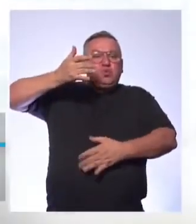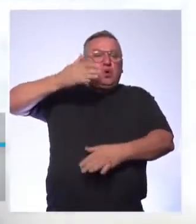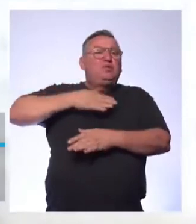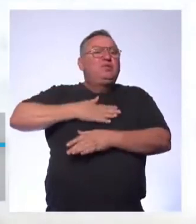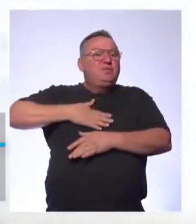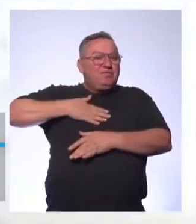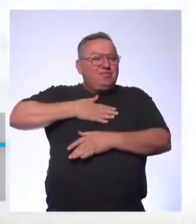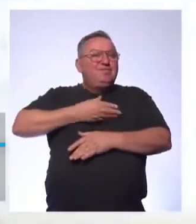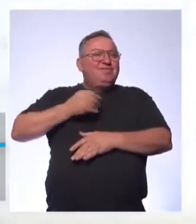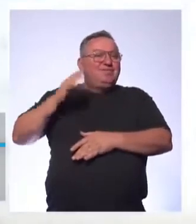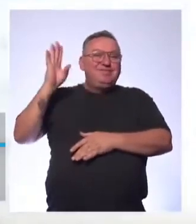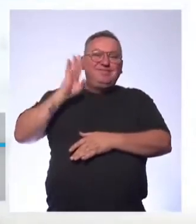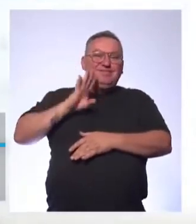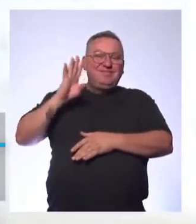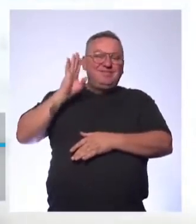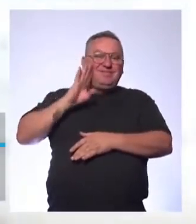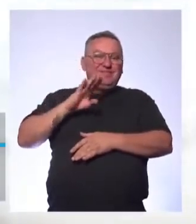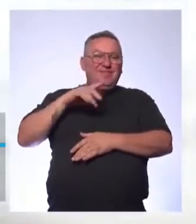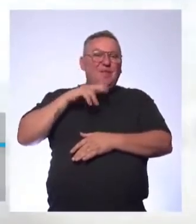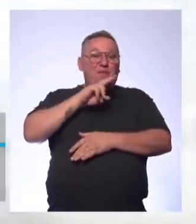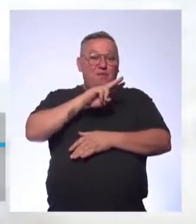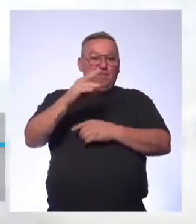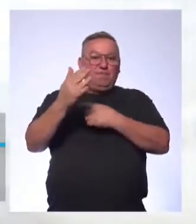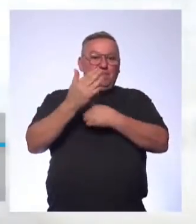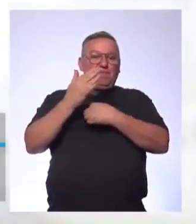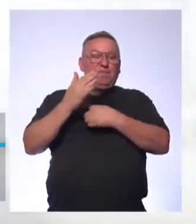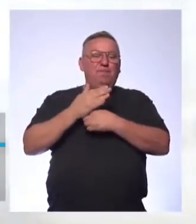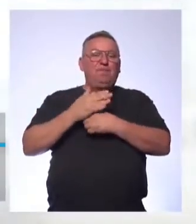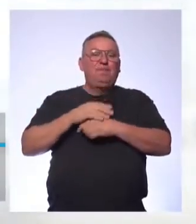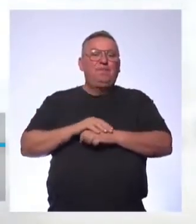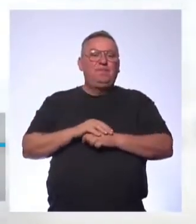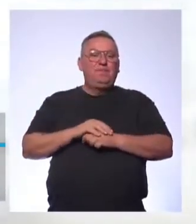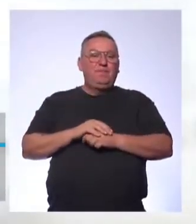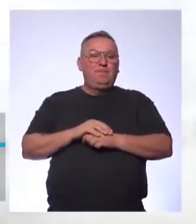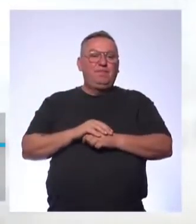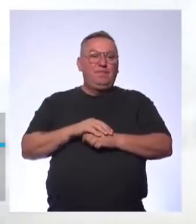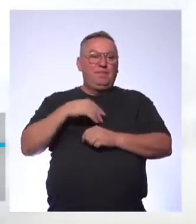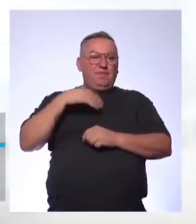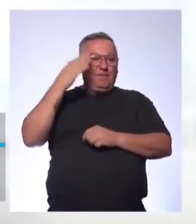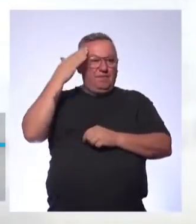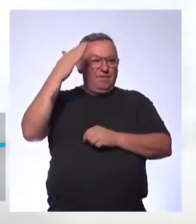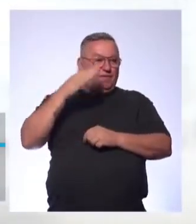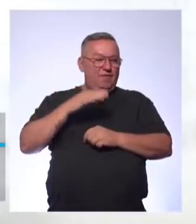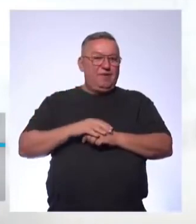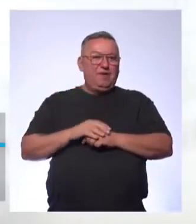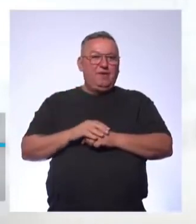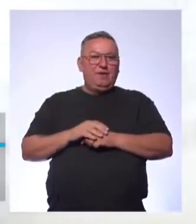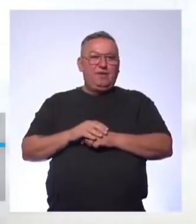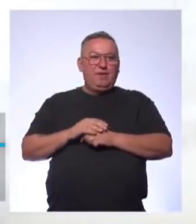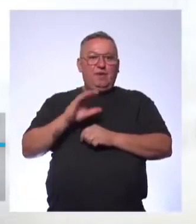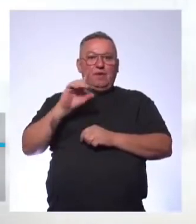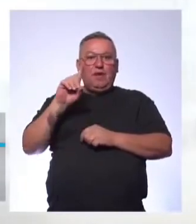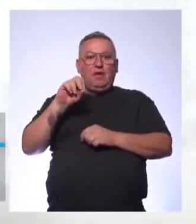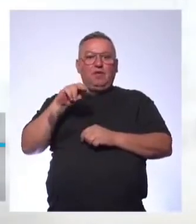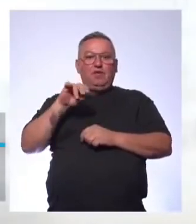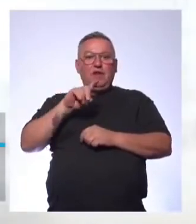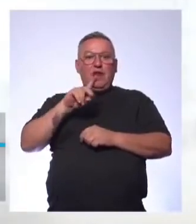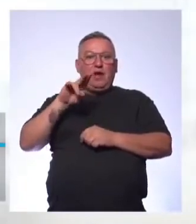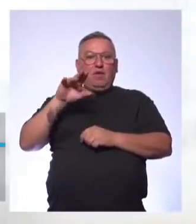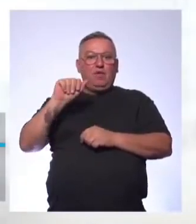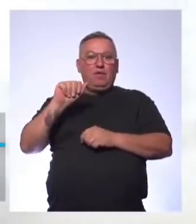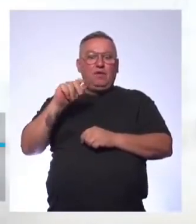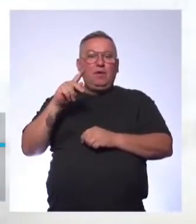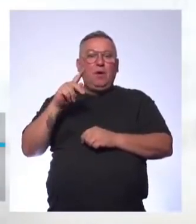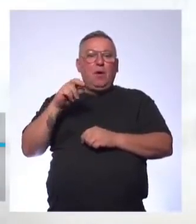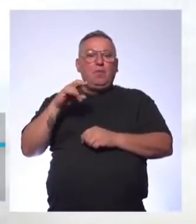disso Acho isso bem legal Vocês nos ajudando no chat Então, eu quero agradecer aos professores A professora Dinalva A professora